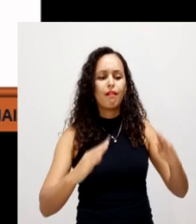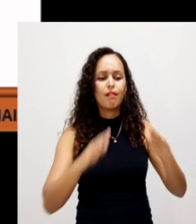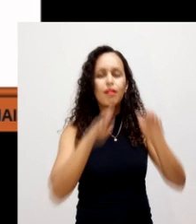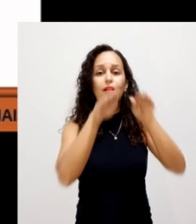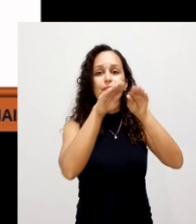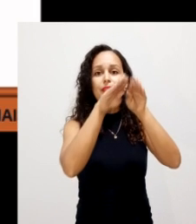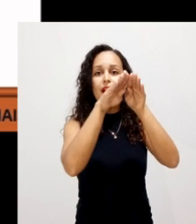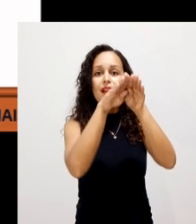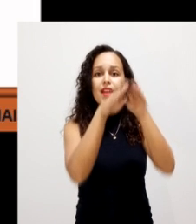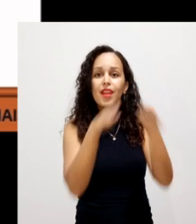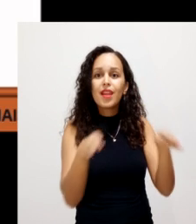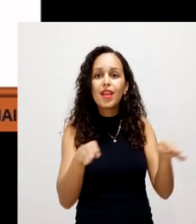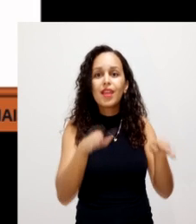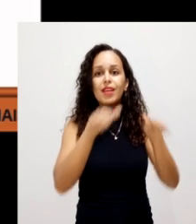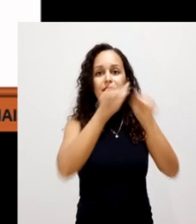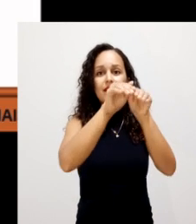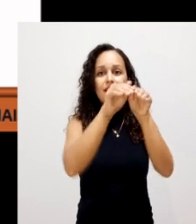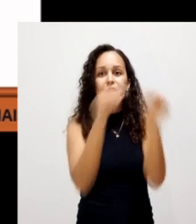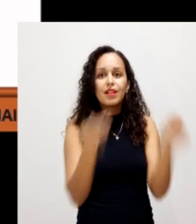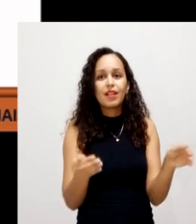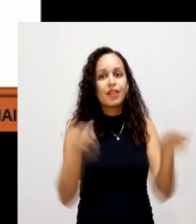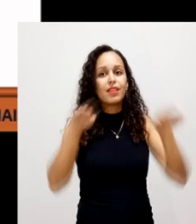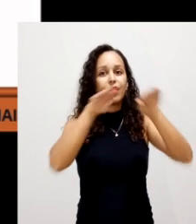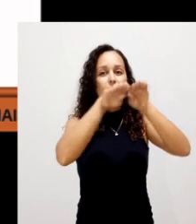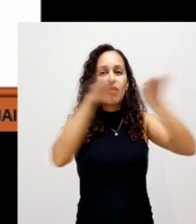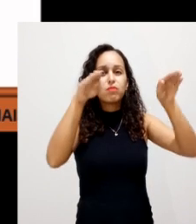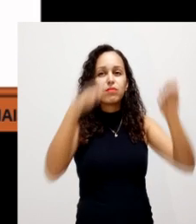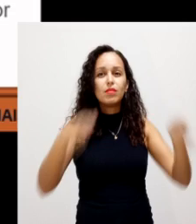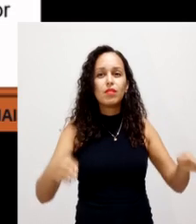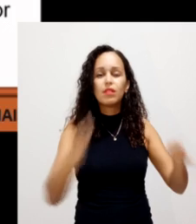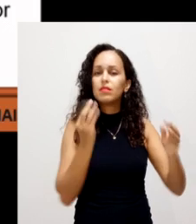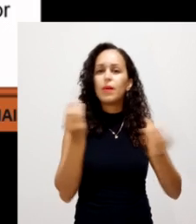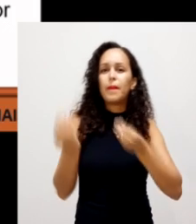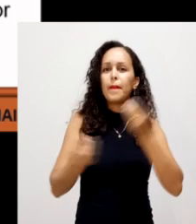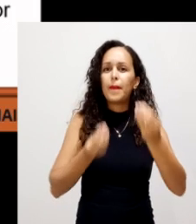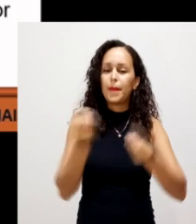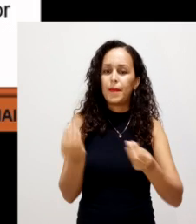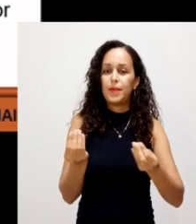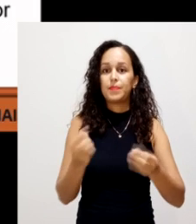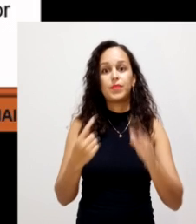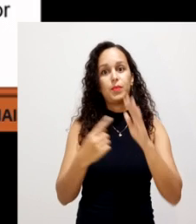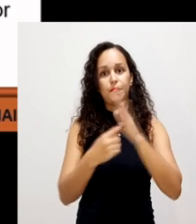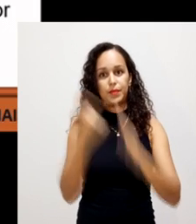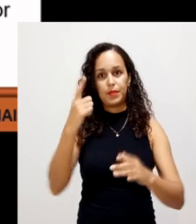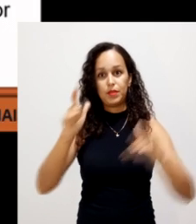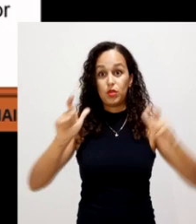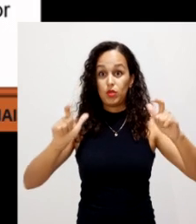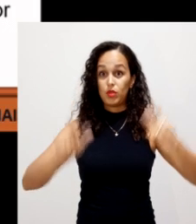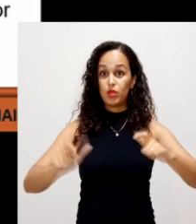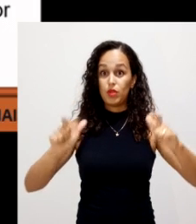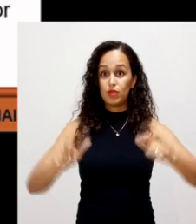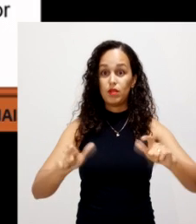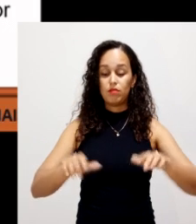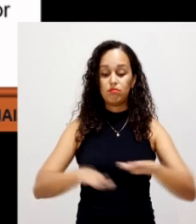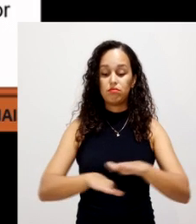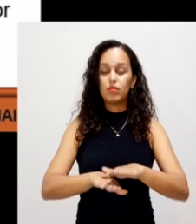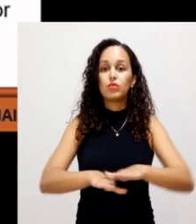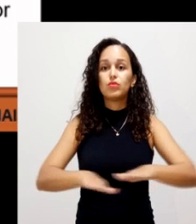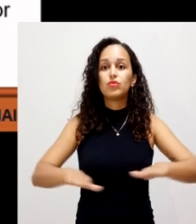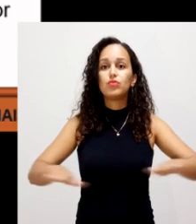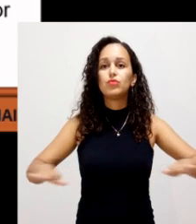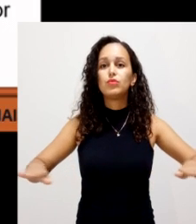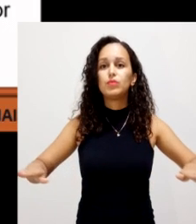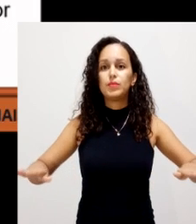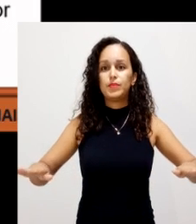dimensões da leira e como fazer a montagem dessas camadas. Primeiro, a questão do local, o piso que vai ser